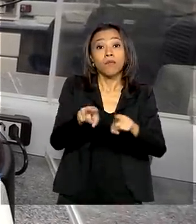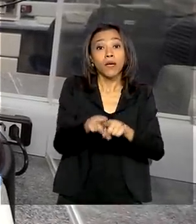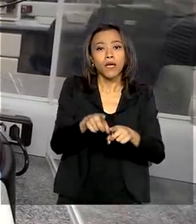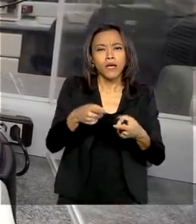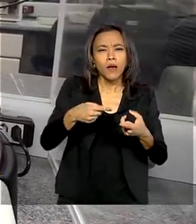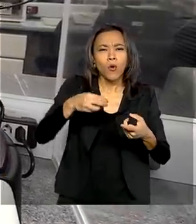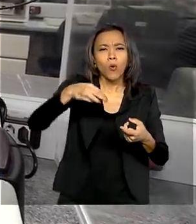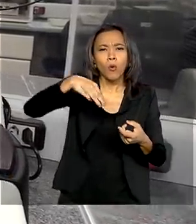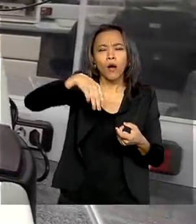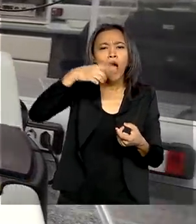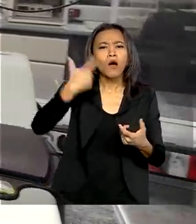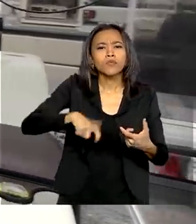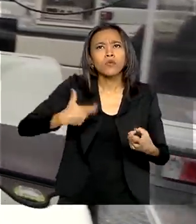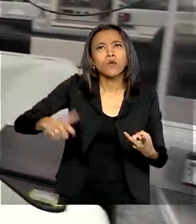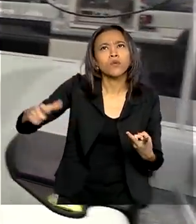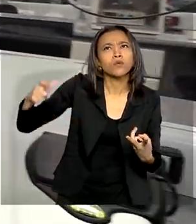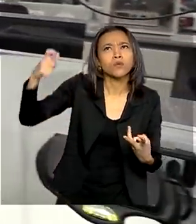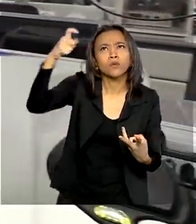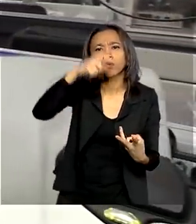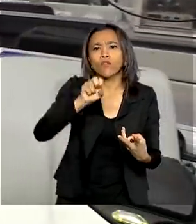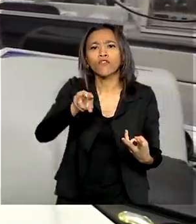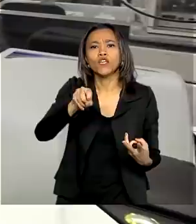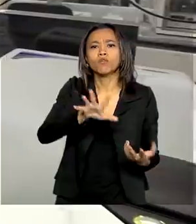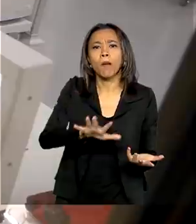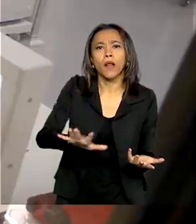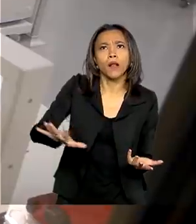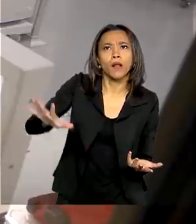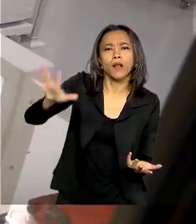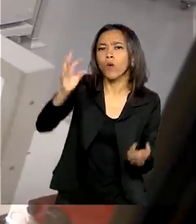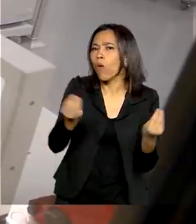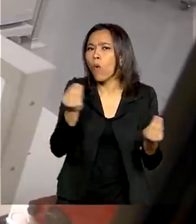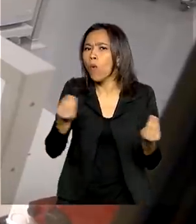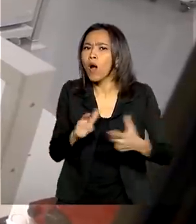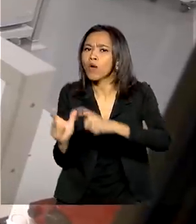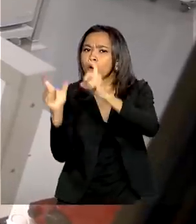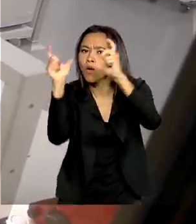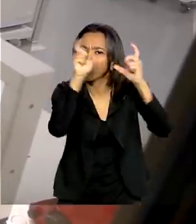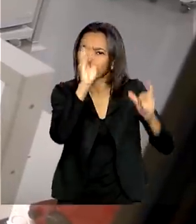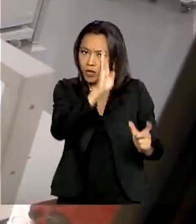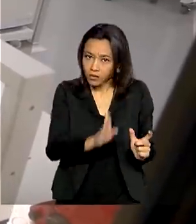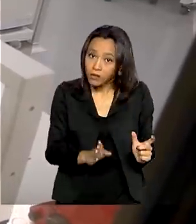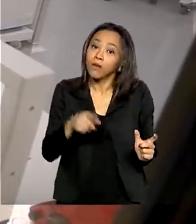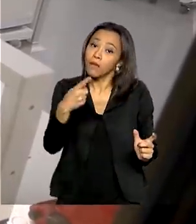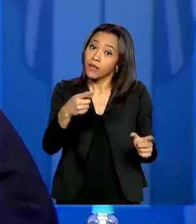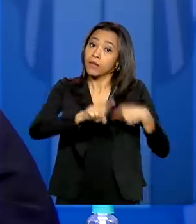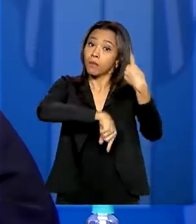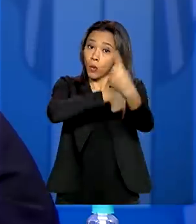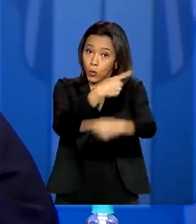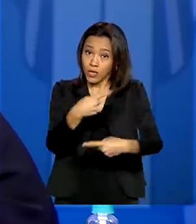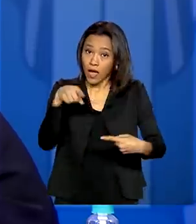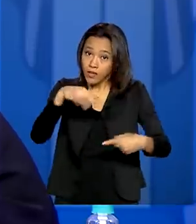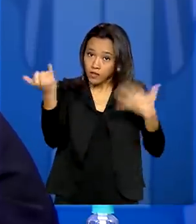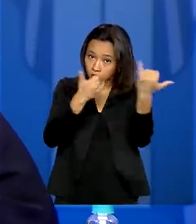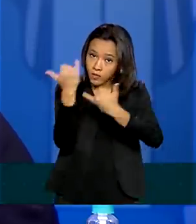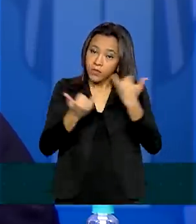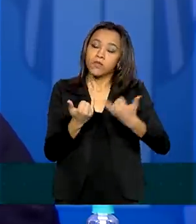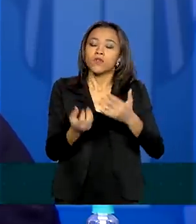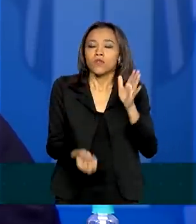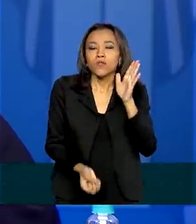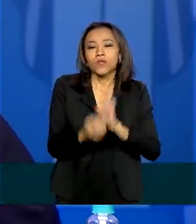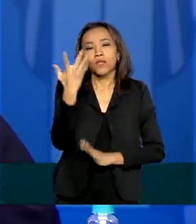do vírus no país também está sendo feito para que, com esses dados, seja desenvolvida uma vacina. Nós podemos